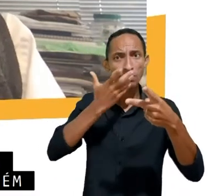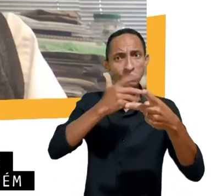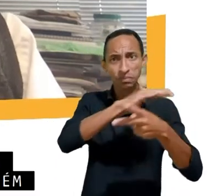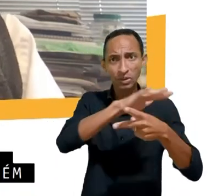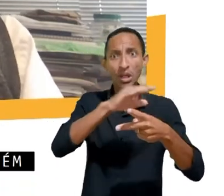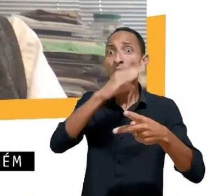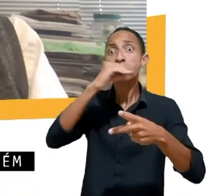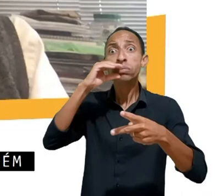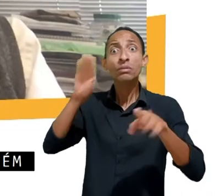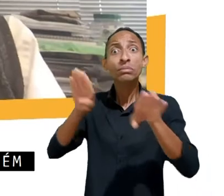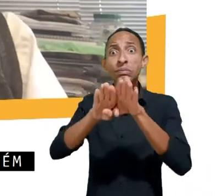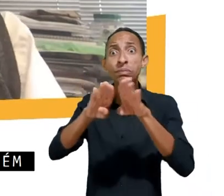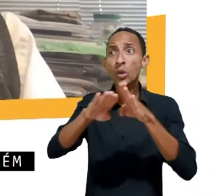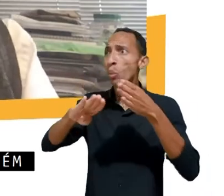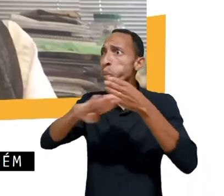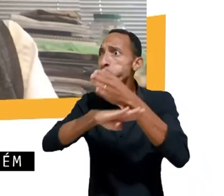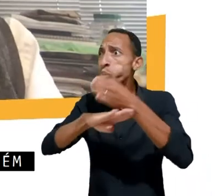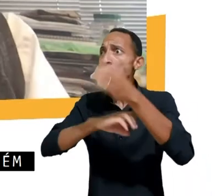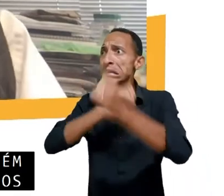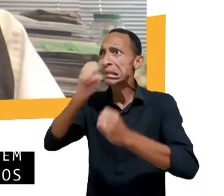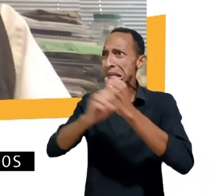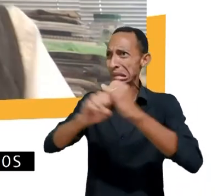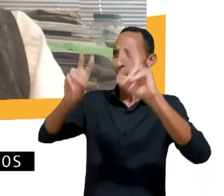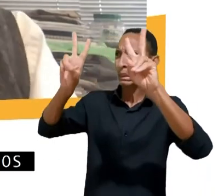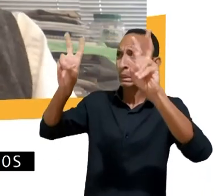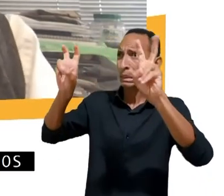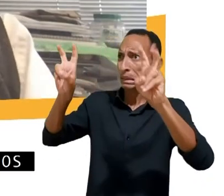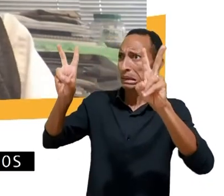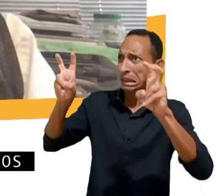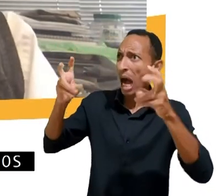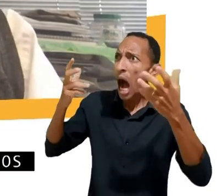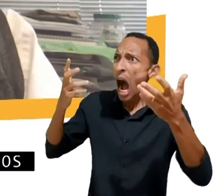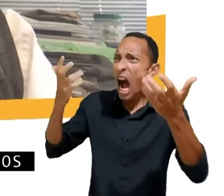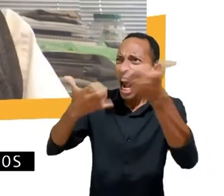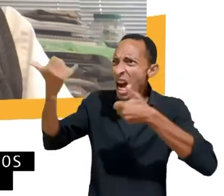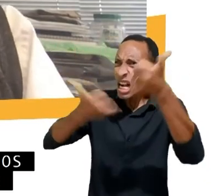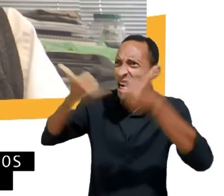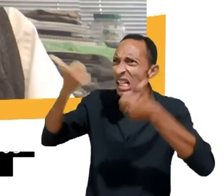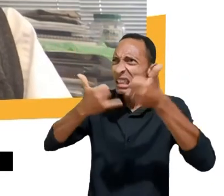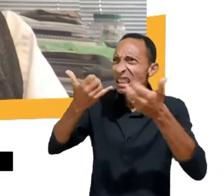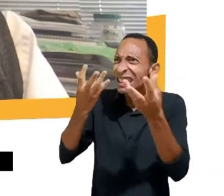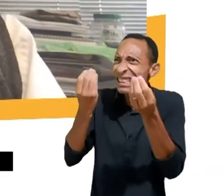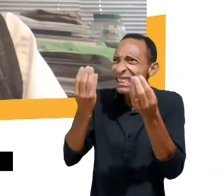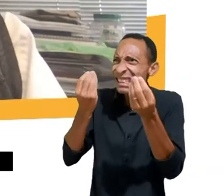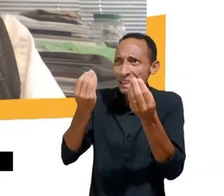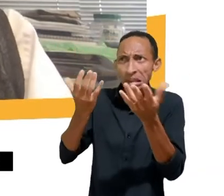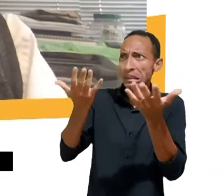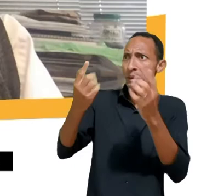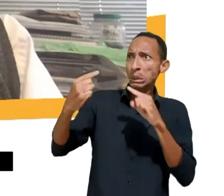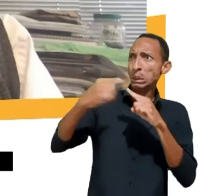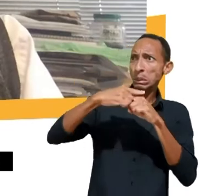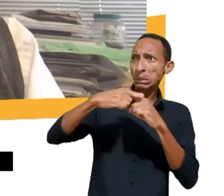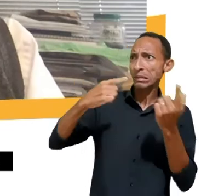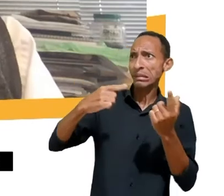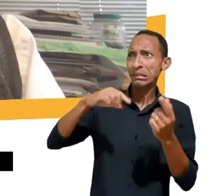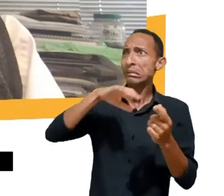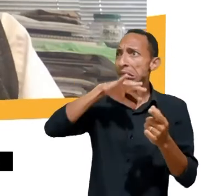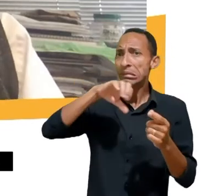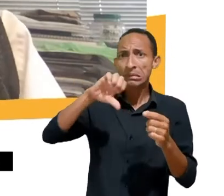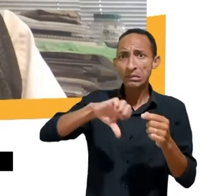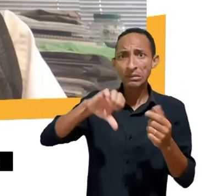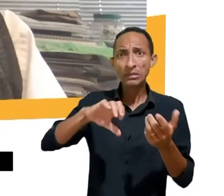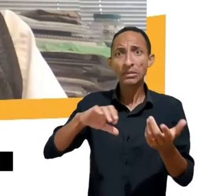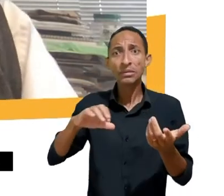a conteúdos que nos procuram, os conteúdos nos procuram, não nós os procuramos, porque um algoritmo decidiu que nós queremos aquilo e gostamos